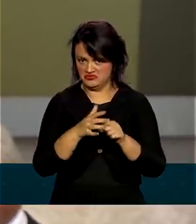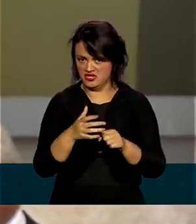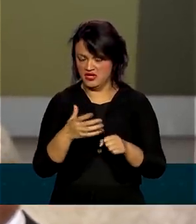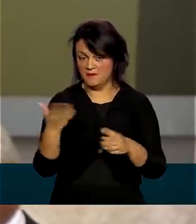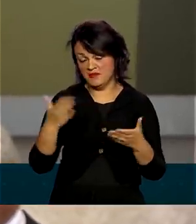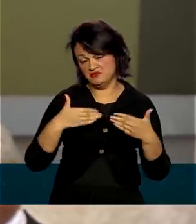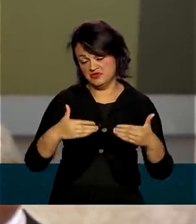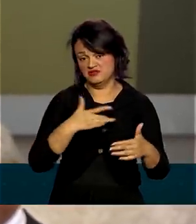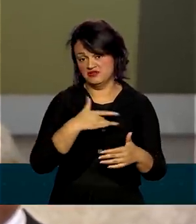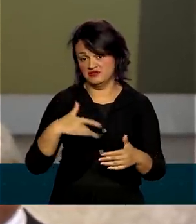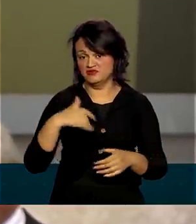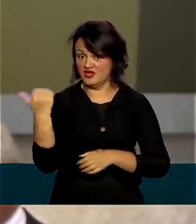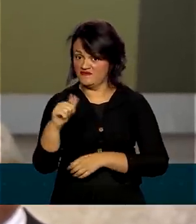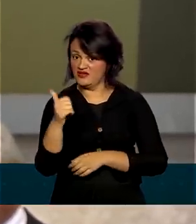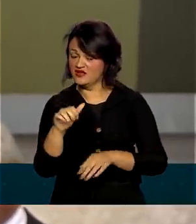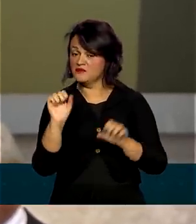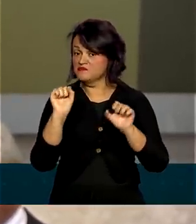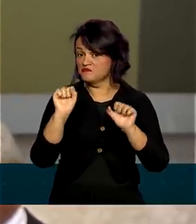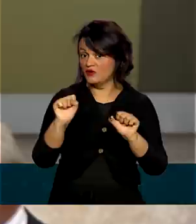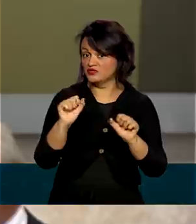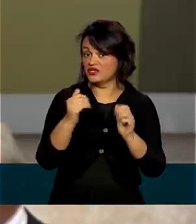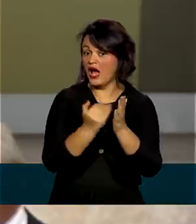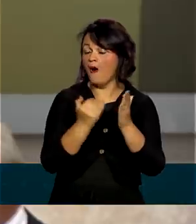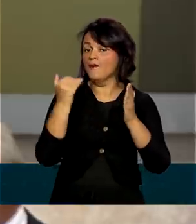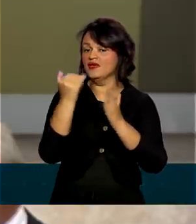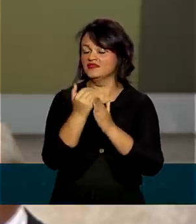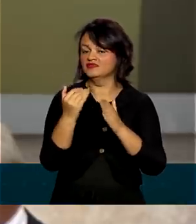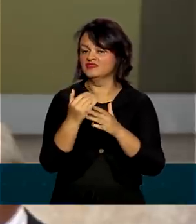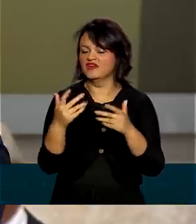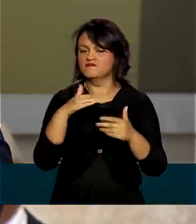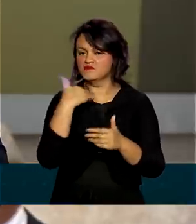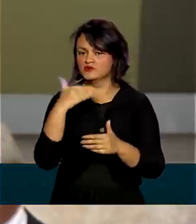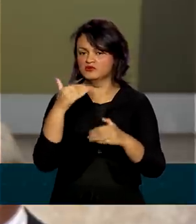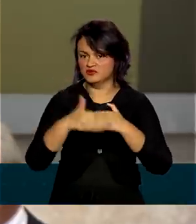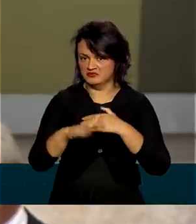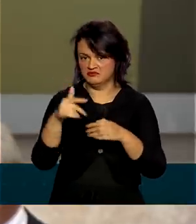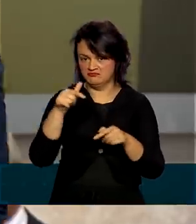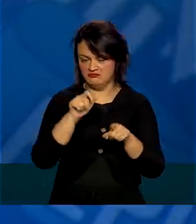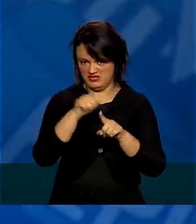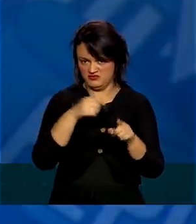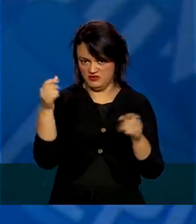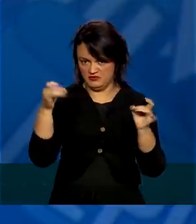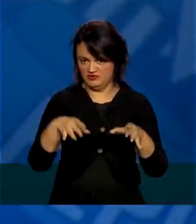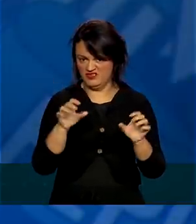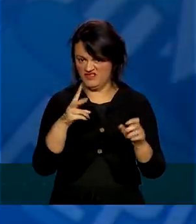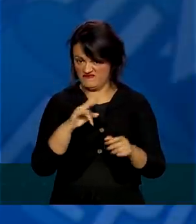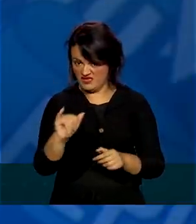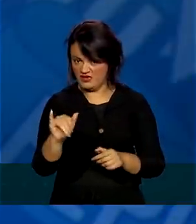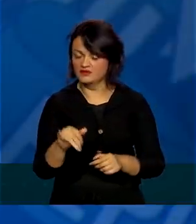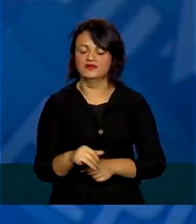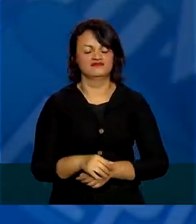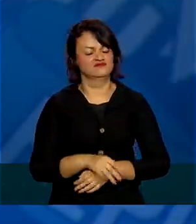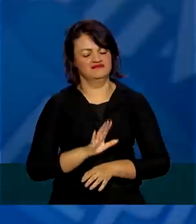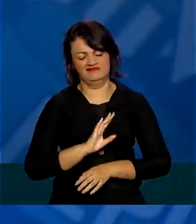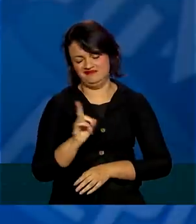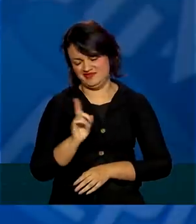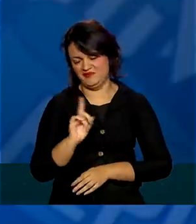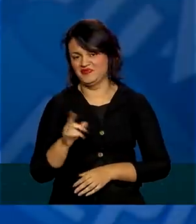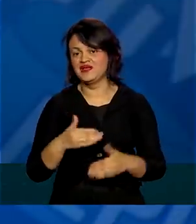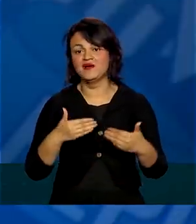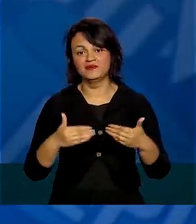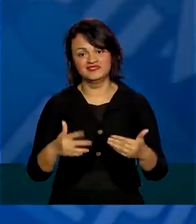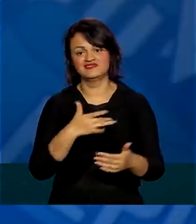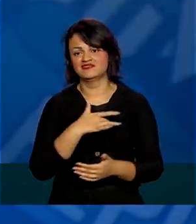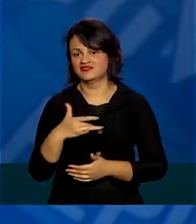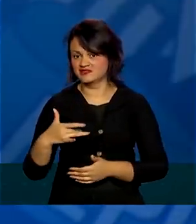já que o Ministério da Saúde avalia que pode aumentar o número de mortes nos próximos meses? Não, não é absolutamente. O Ministério da Saúde, ele